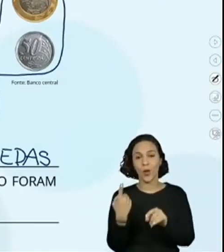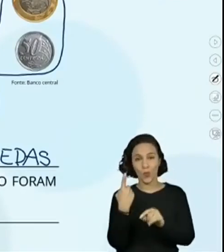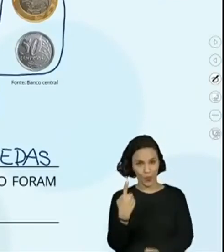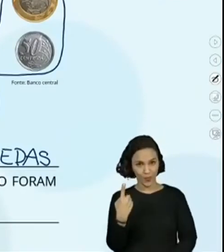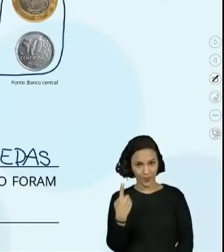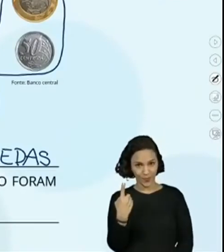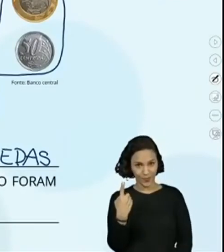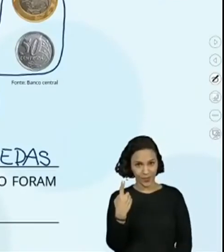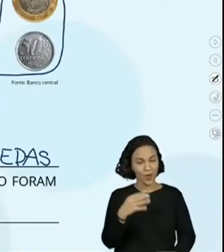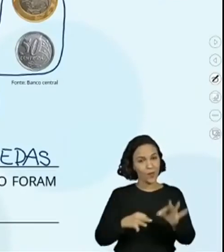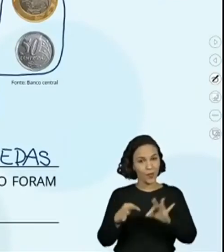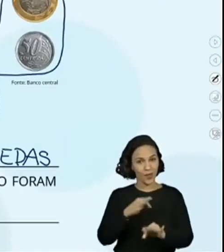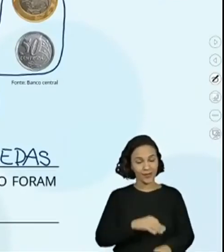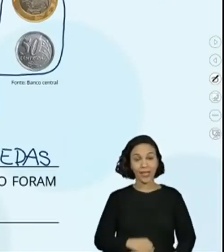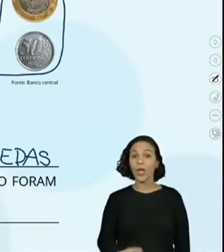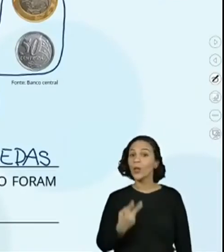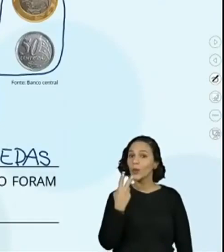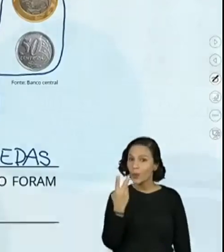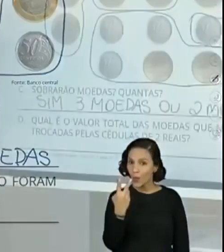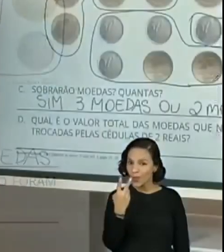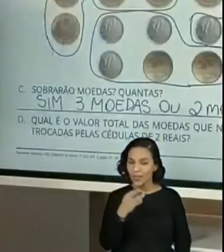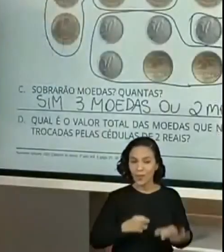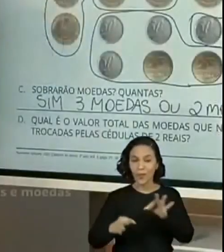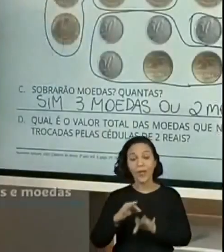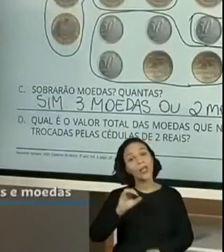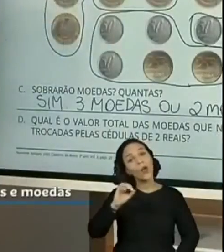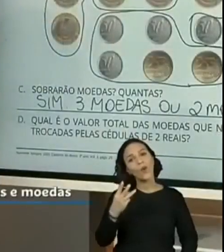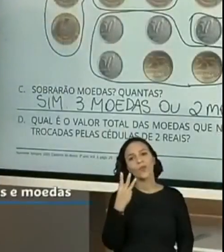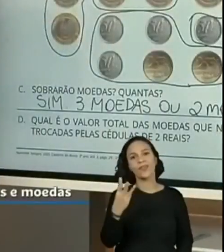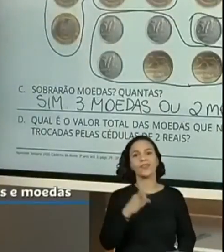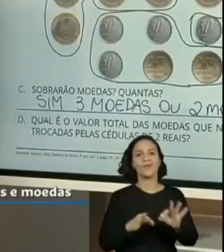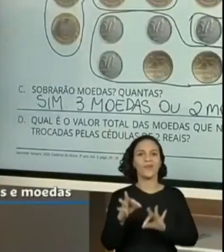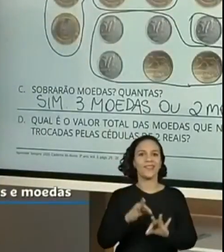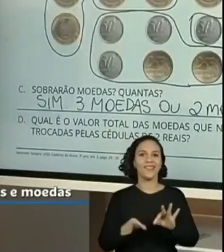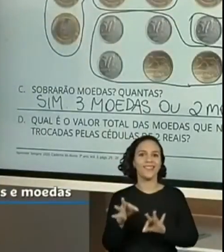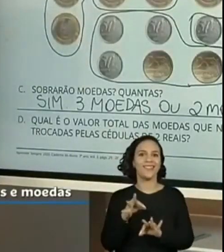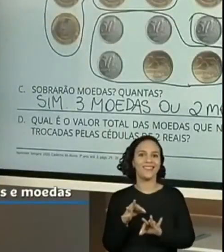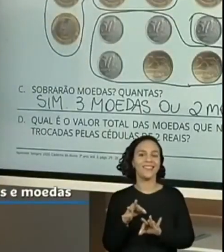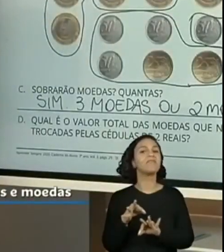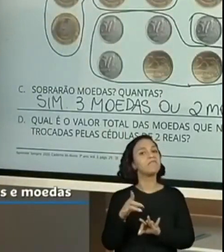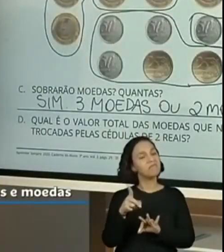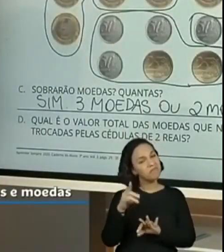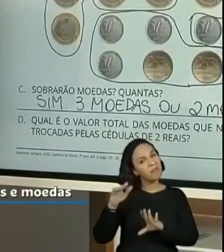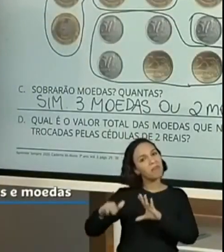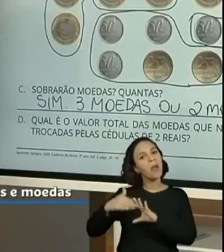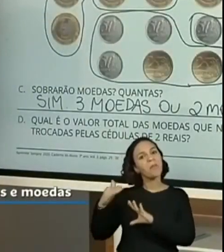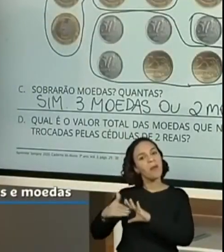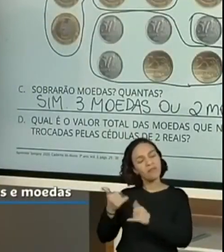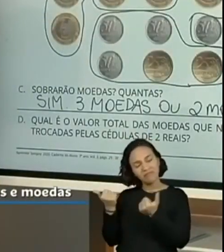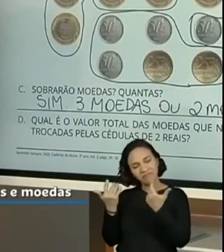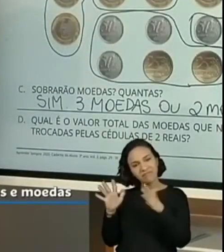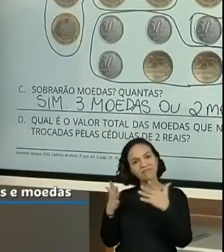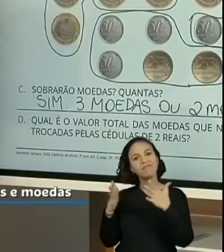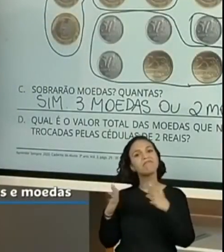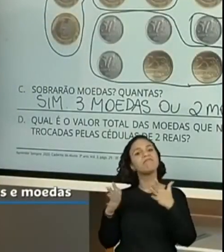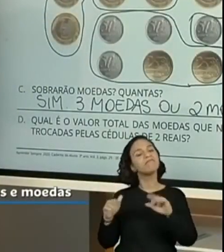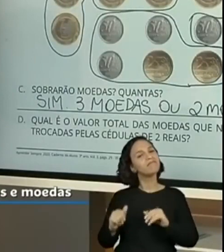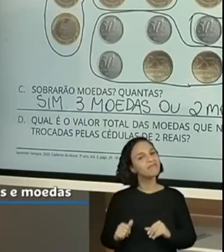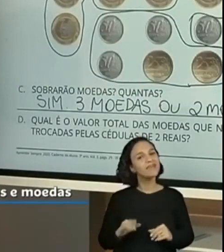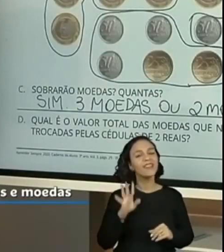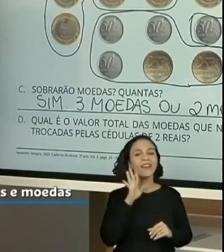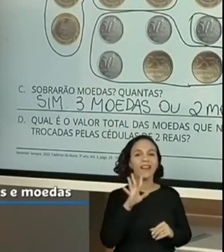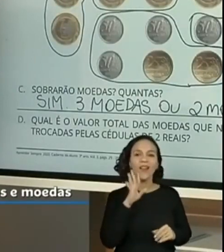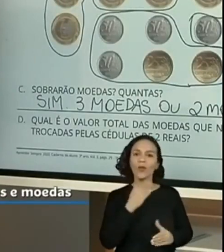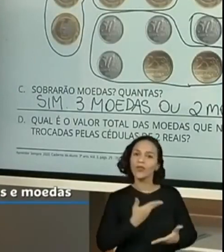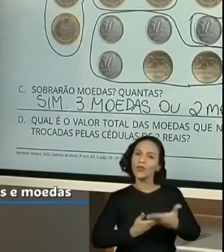moeda. Muito bem. Eu gostei muito da participação de vocês. Vocês estão indo muito bem nesse negócio de